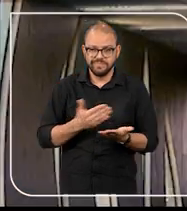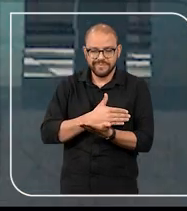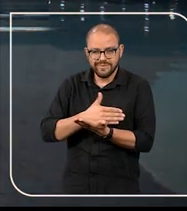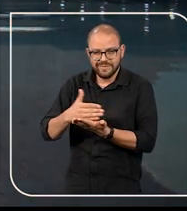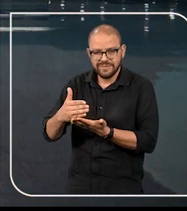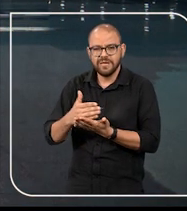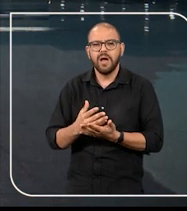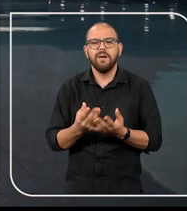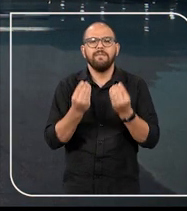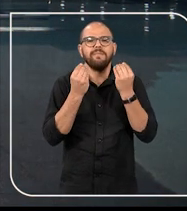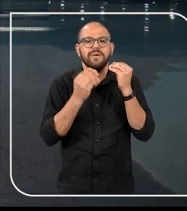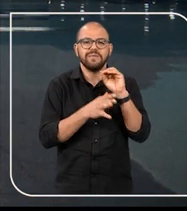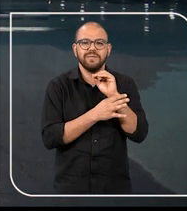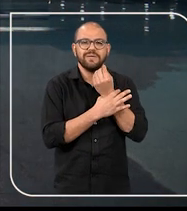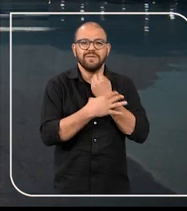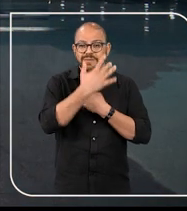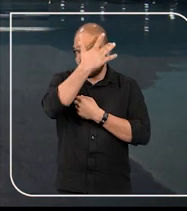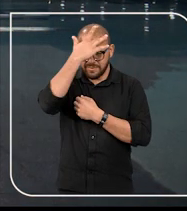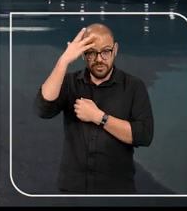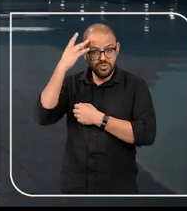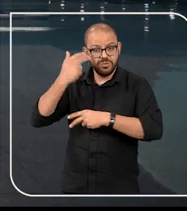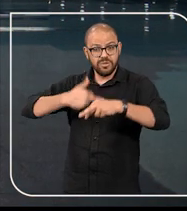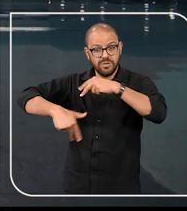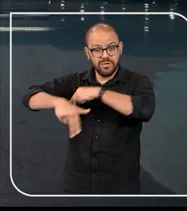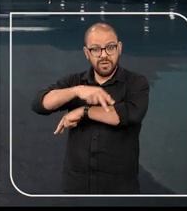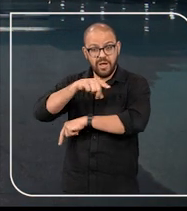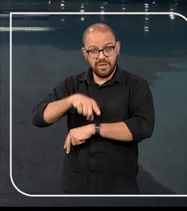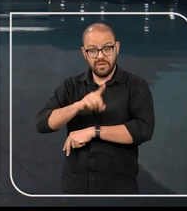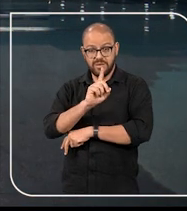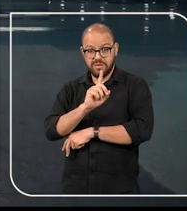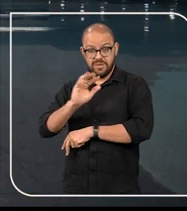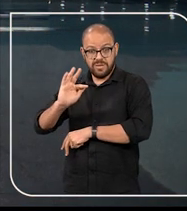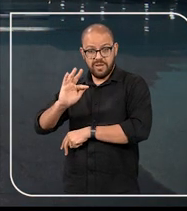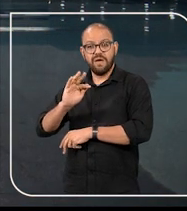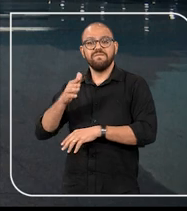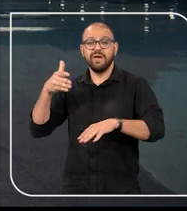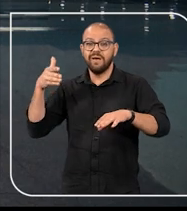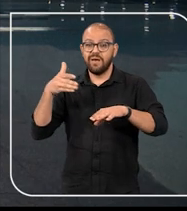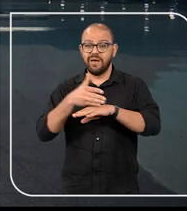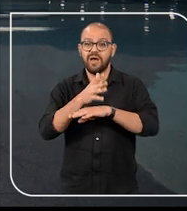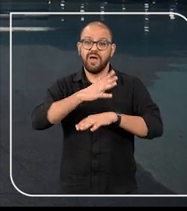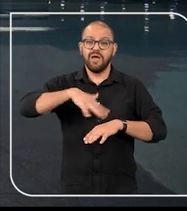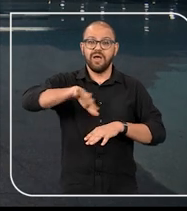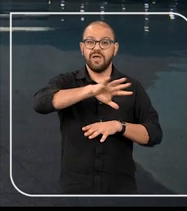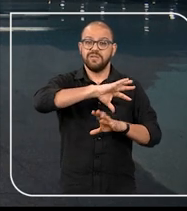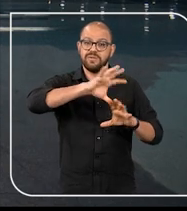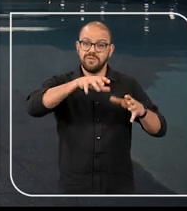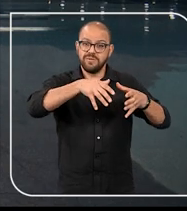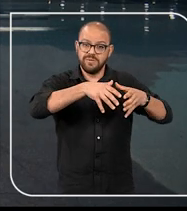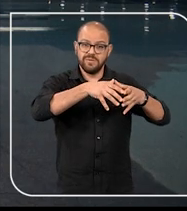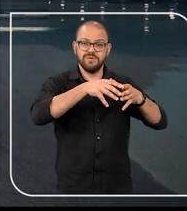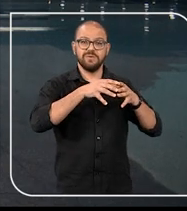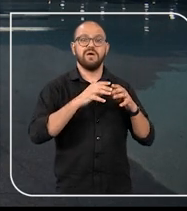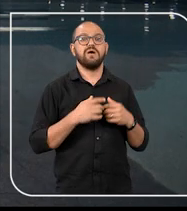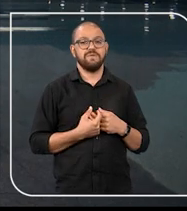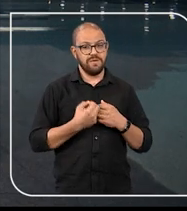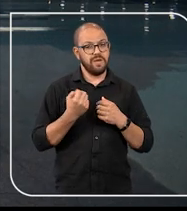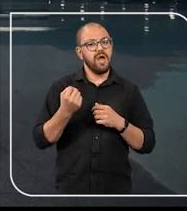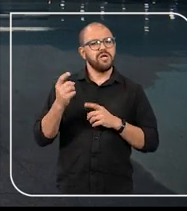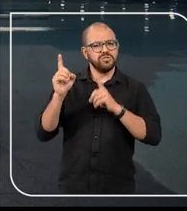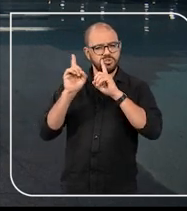anos. A iniciativa garante aos moradores do Distrito Federal e em torno a participação na comunidade,